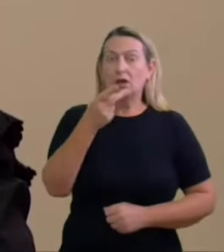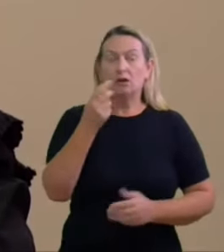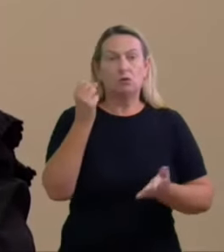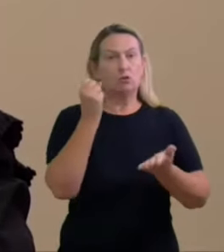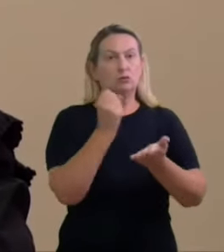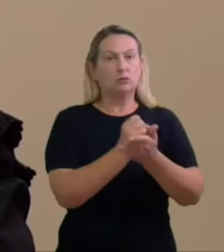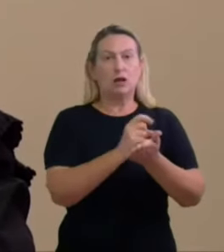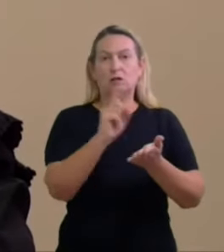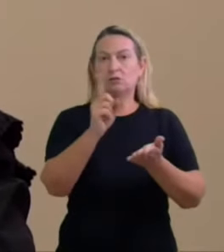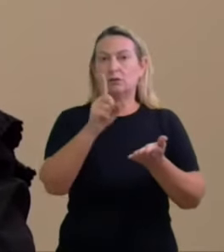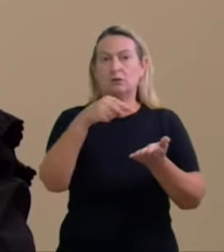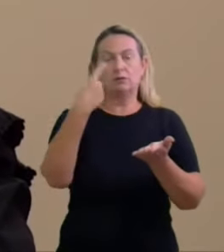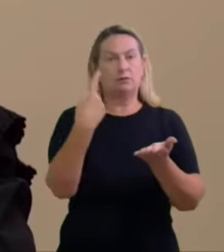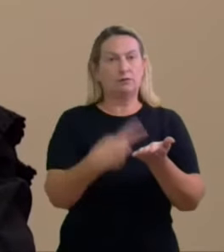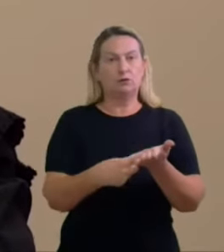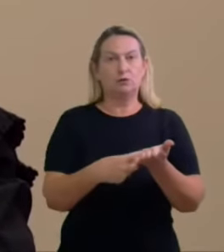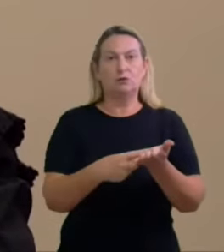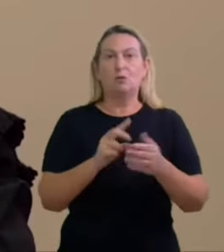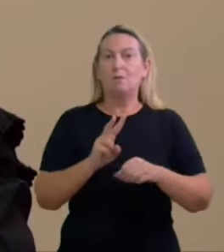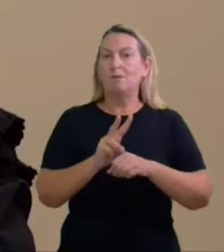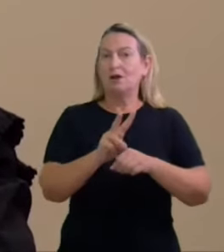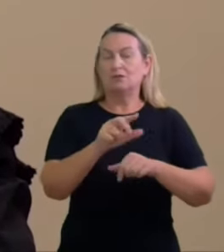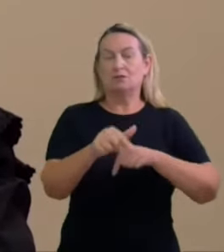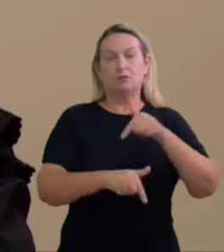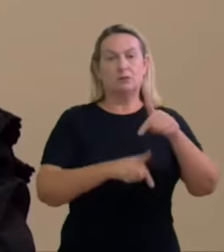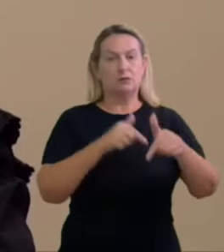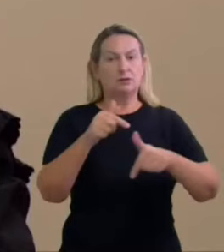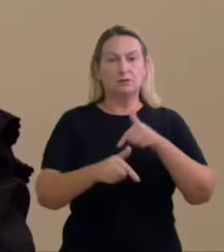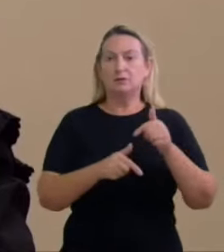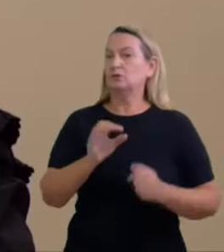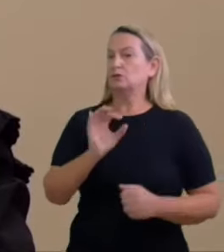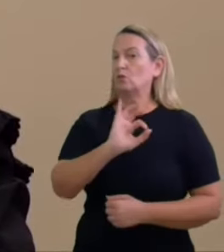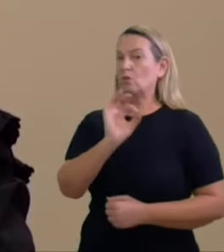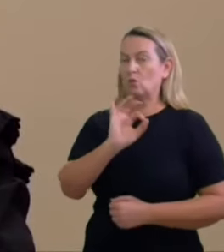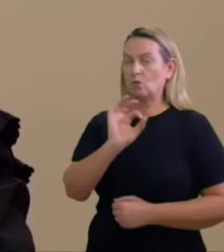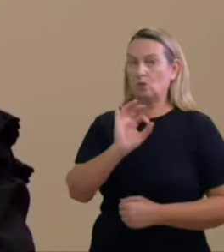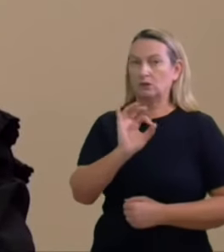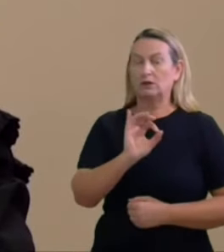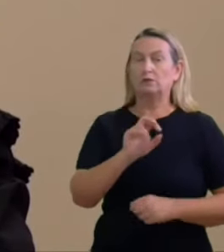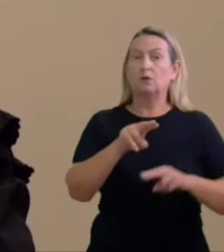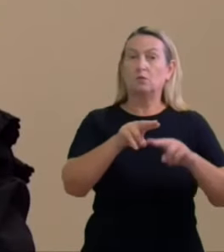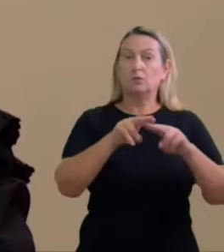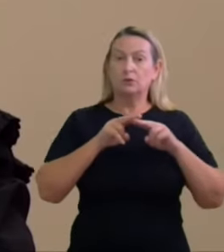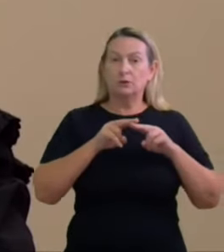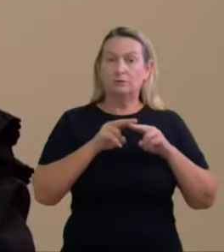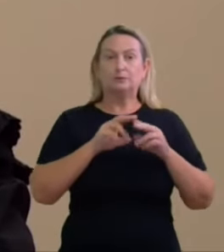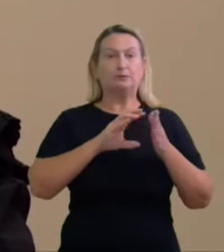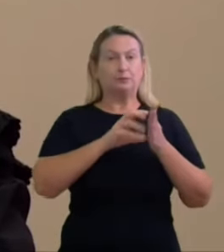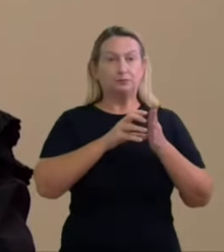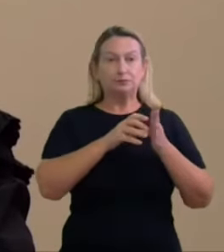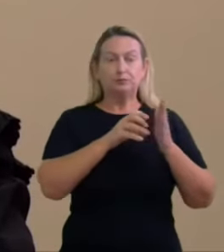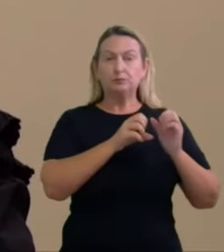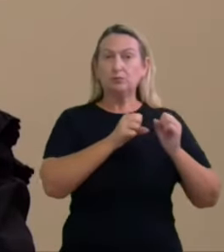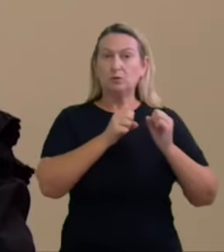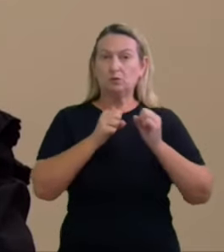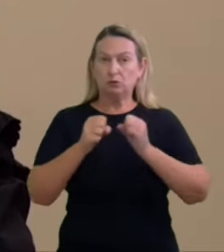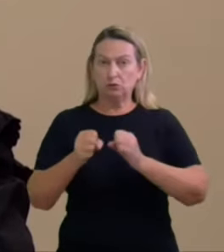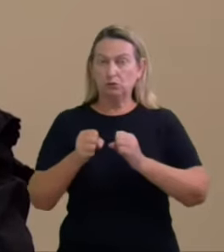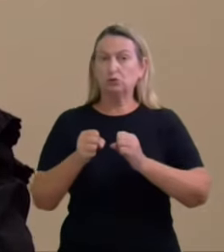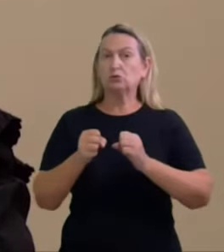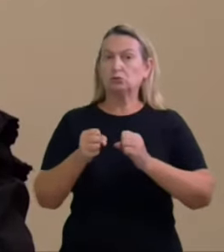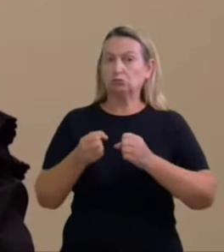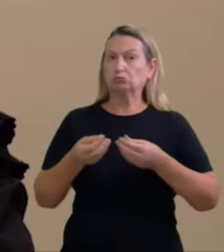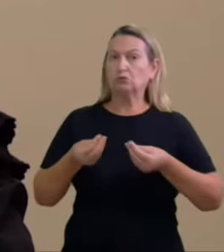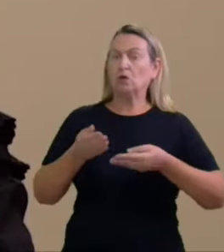portanto os serviços não foram prestados. Talvez por isso que o Podemos apesar de ter adotado postura extremamente colaborativa com o juiz ao ser instado a